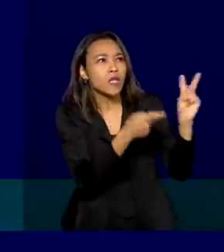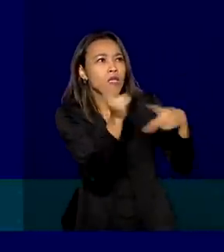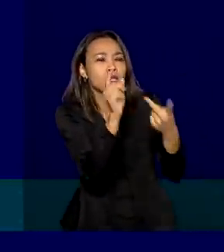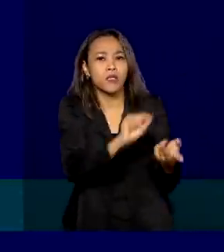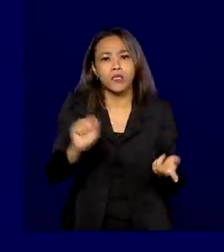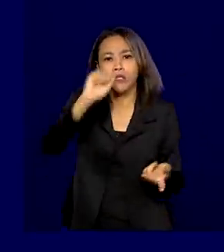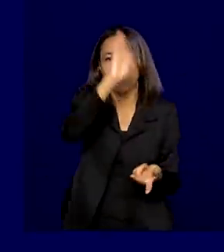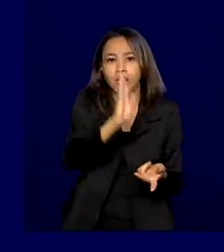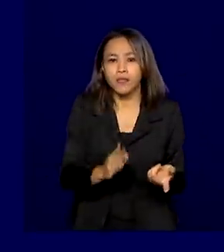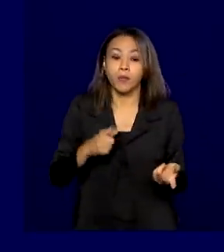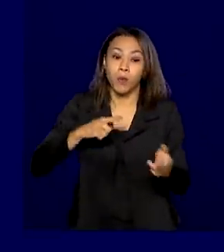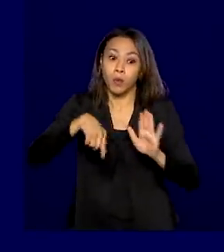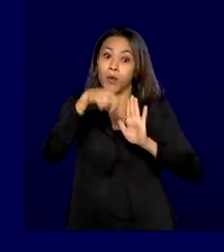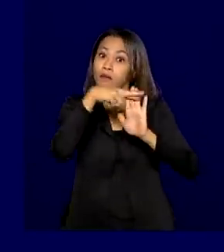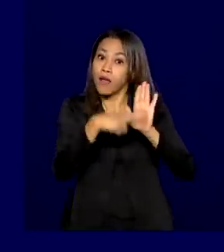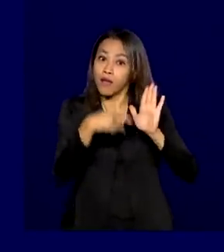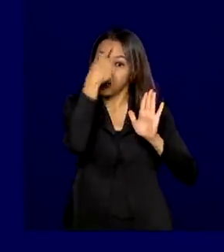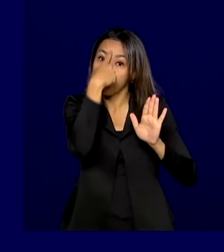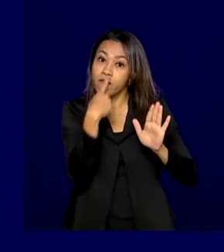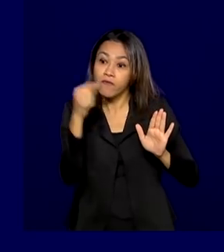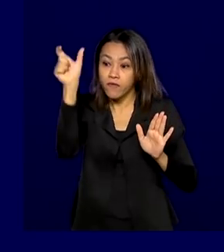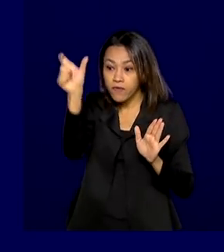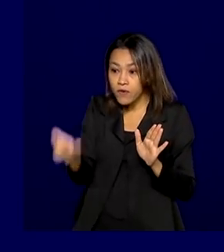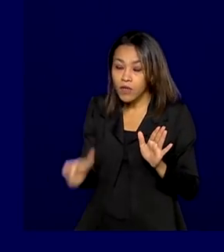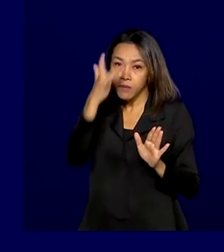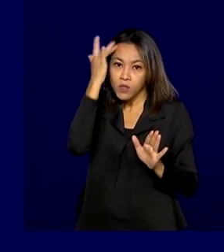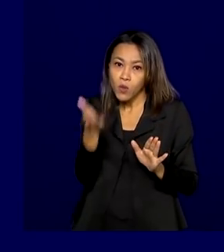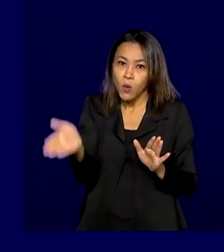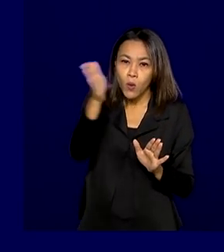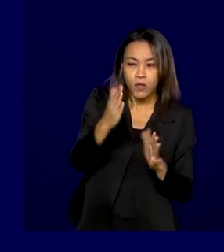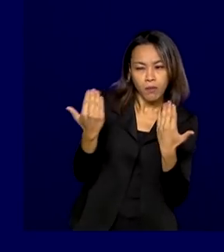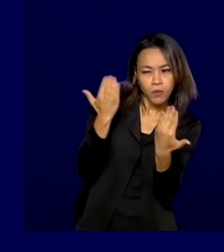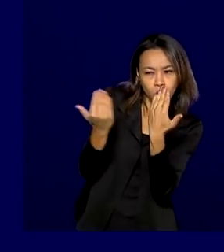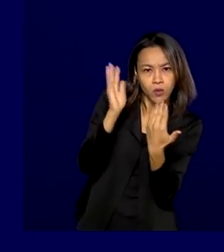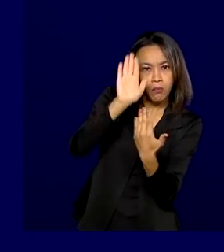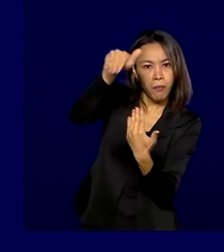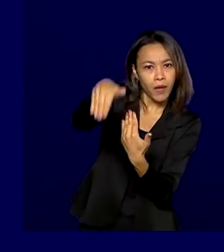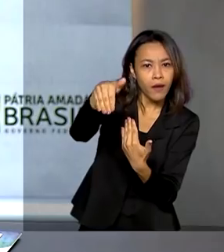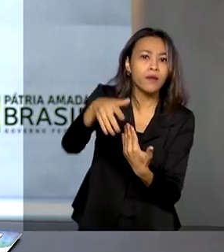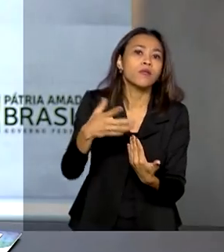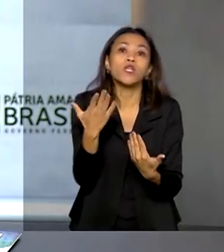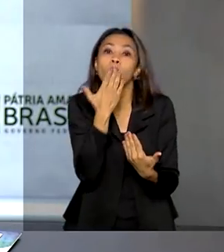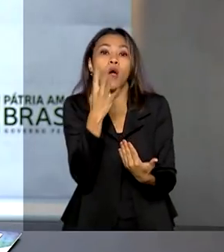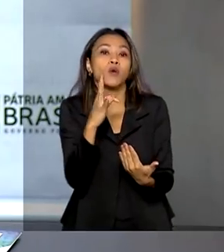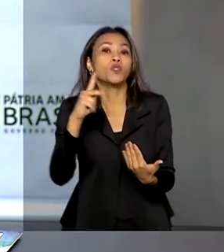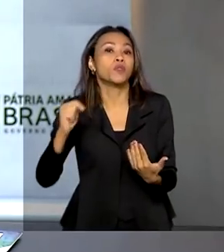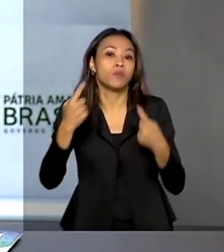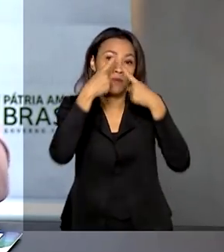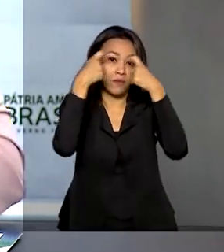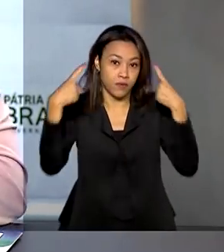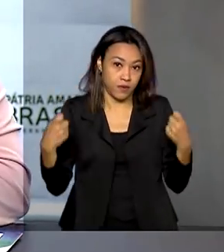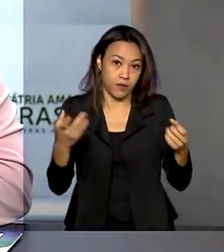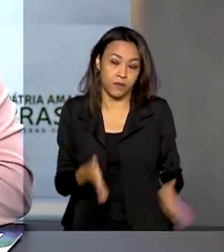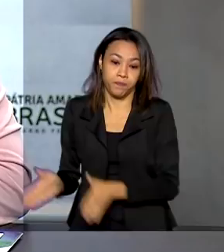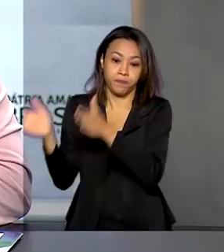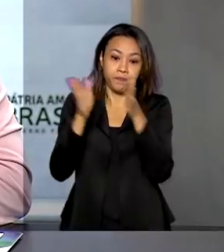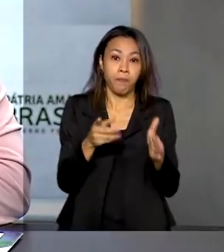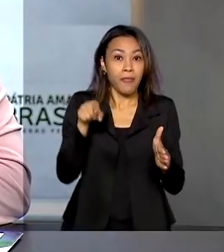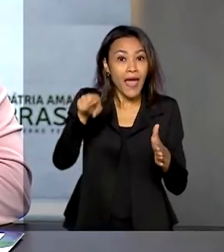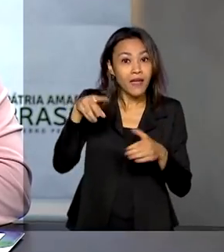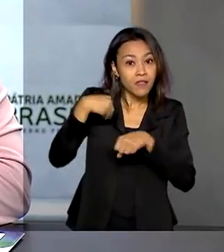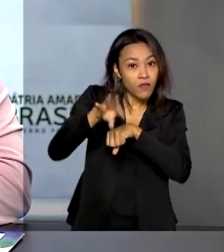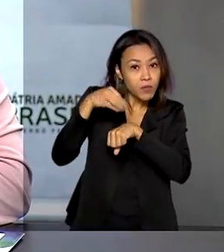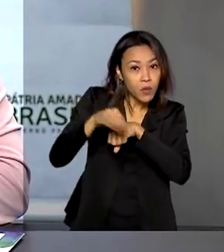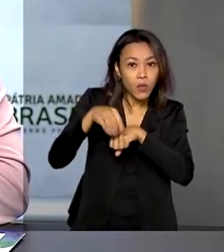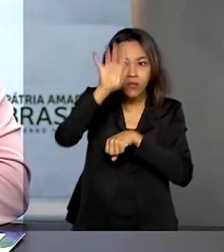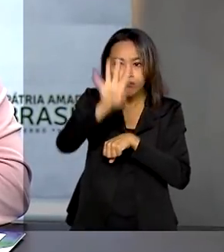critérios como o perfil das vítimas e dos suspeitos e tipo de violação, por exemplo. Esses dados agora vêm inclusive para